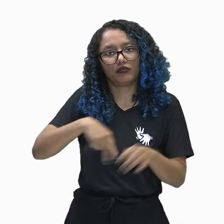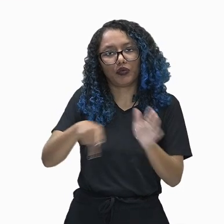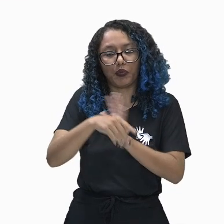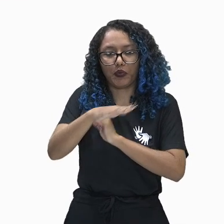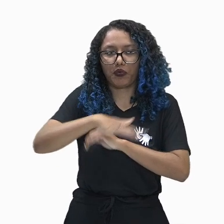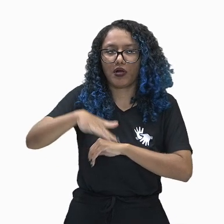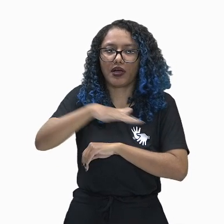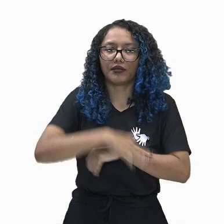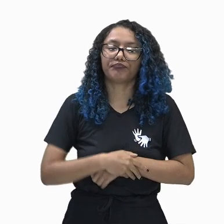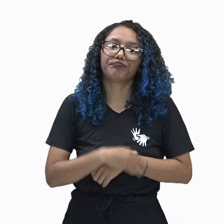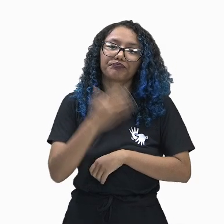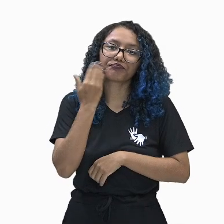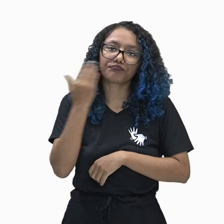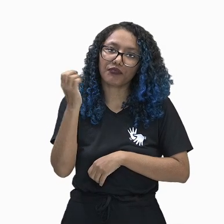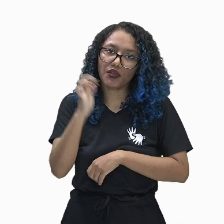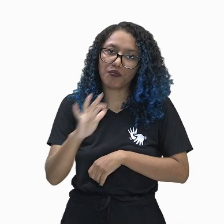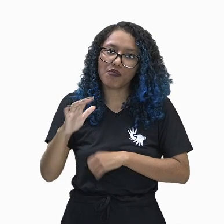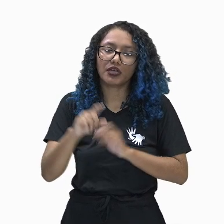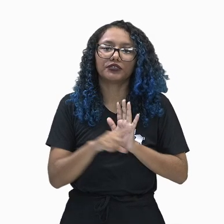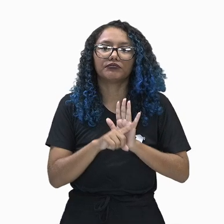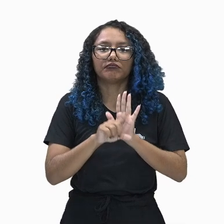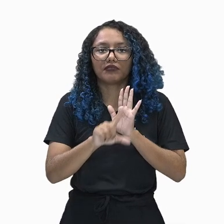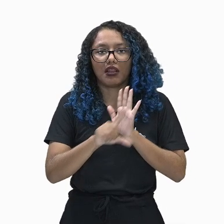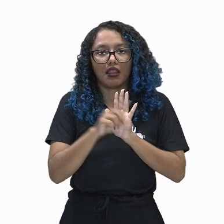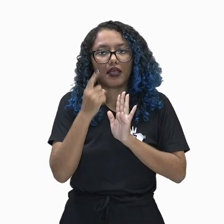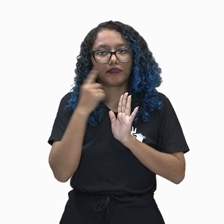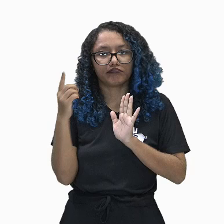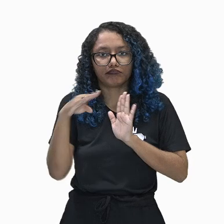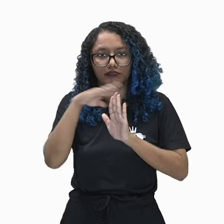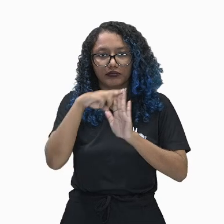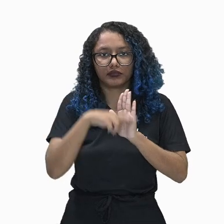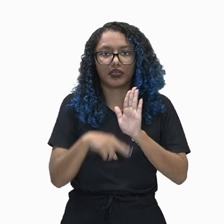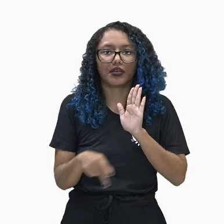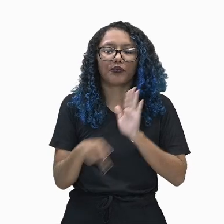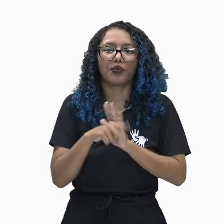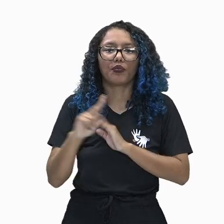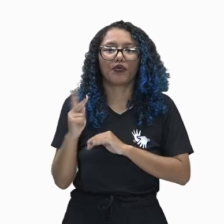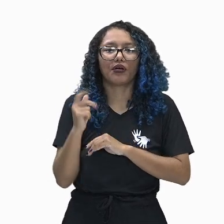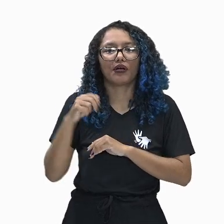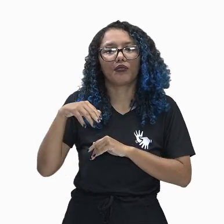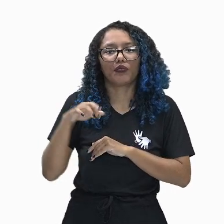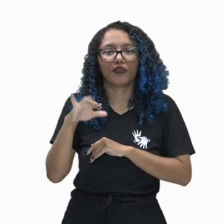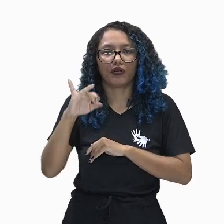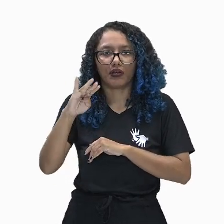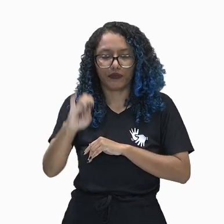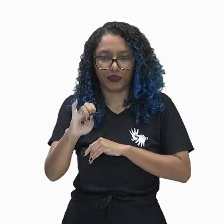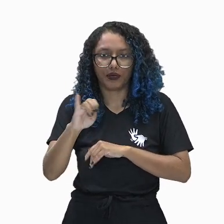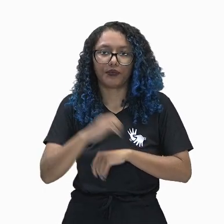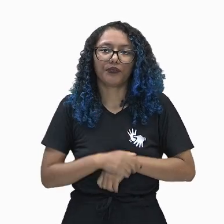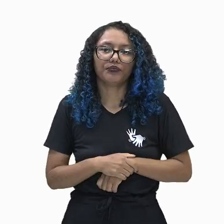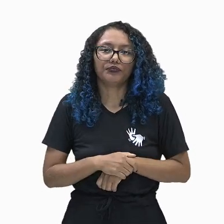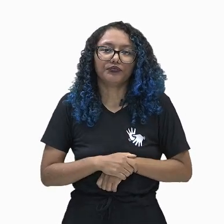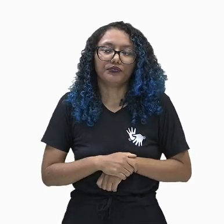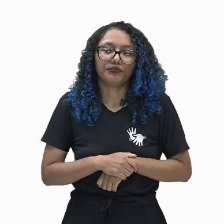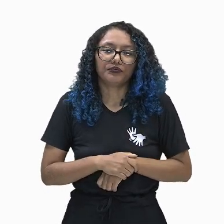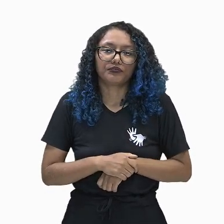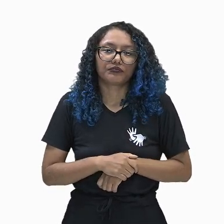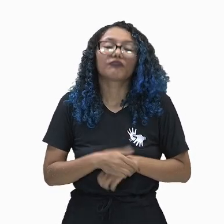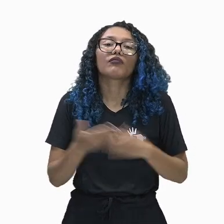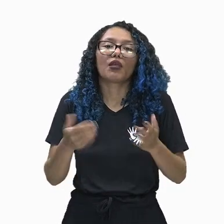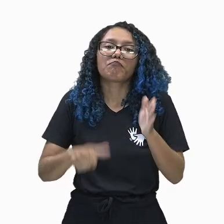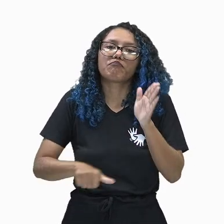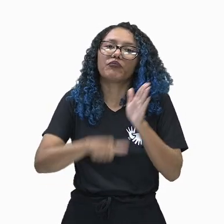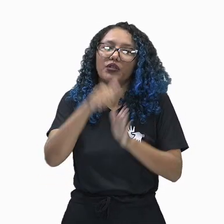comigo, trago pra vocês, então, essa imagem, que é uma imagem, então, aí do Código de Amurabi. Esse Código de Amurabi é o primeiro